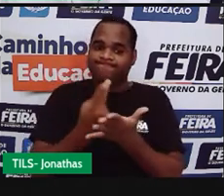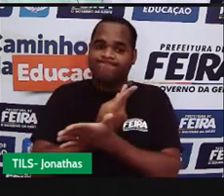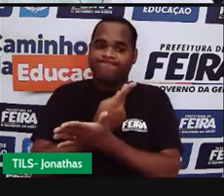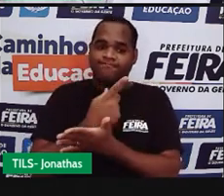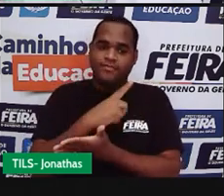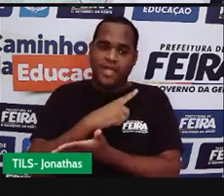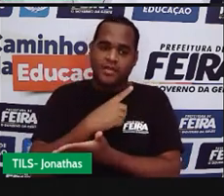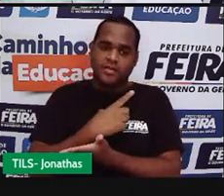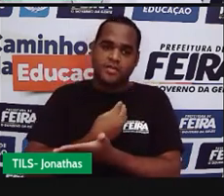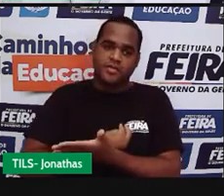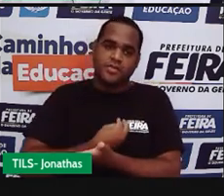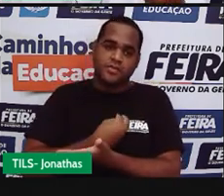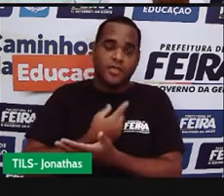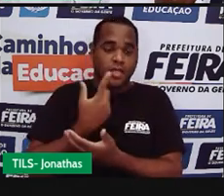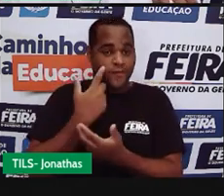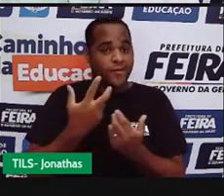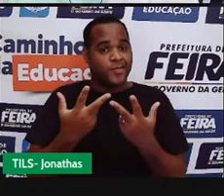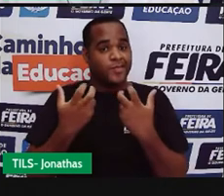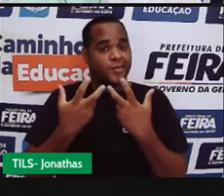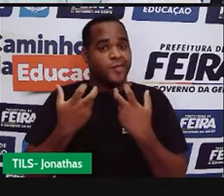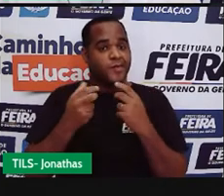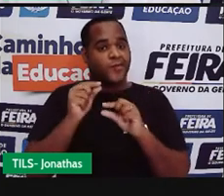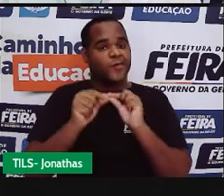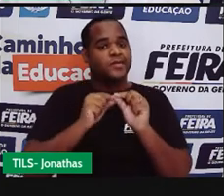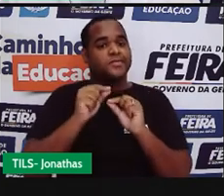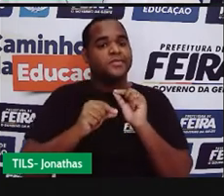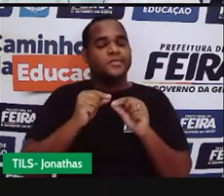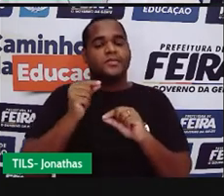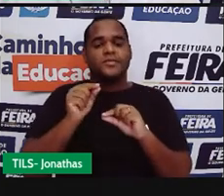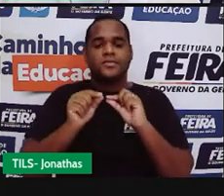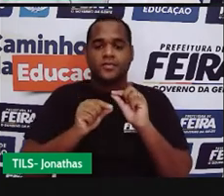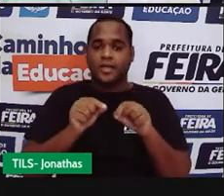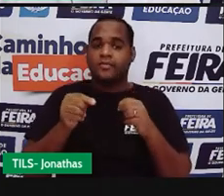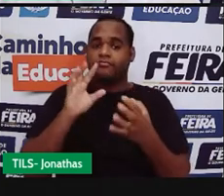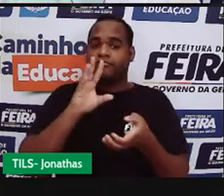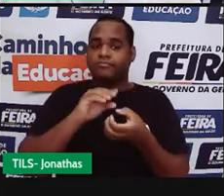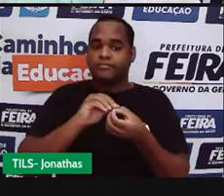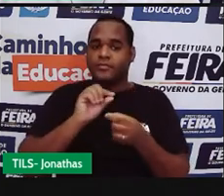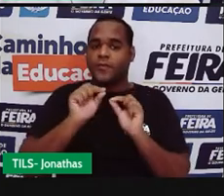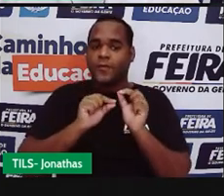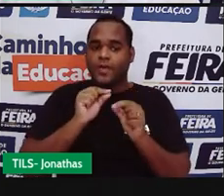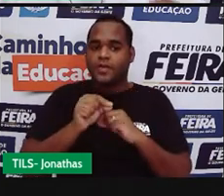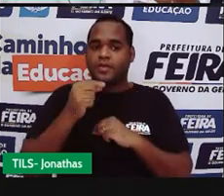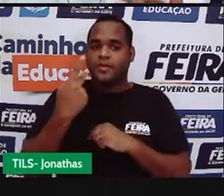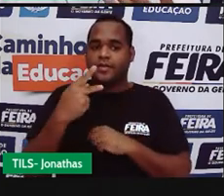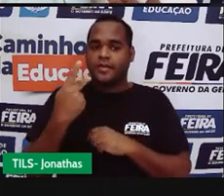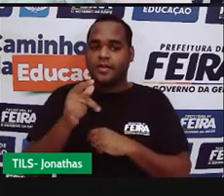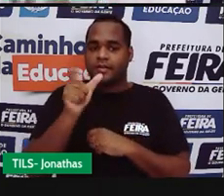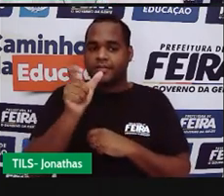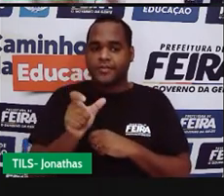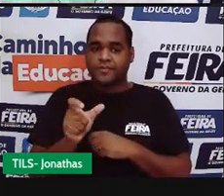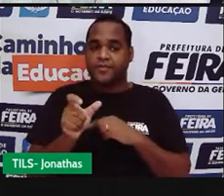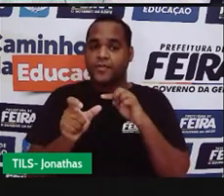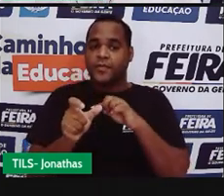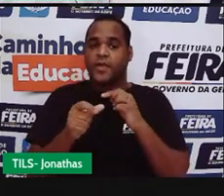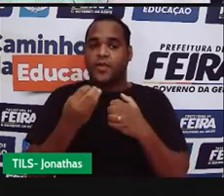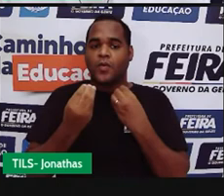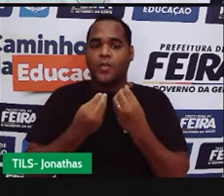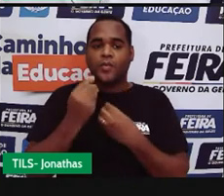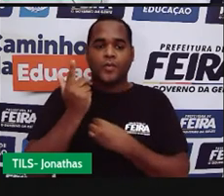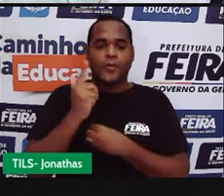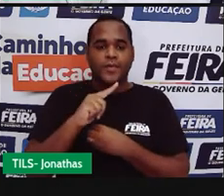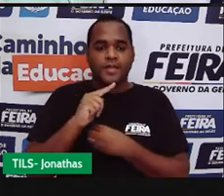perceber qual é a condição. Tá? Qual é a condição para que a gente consiga fazer um